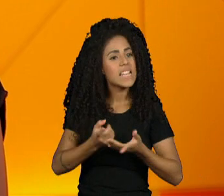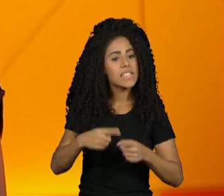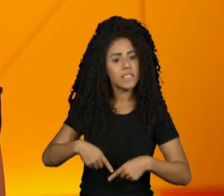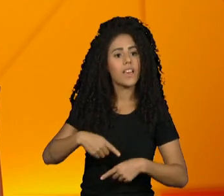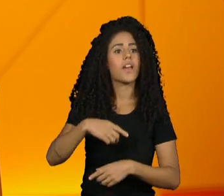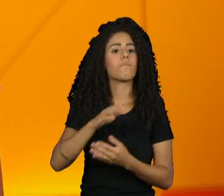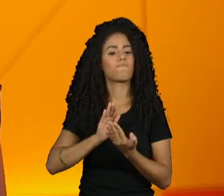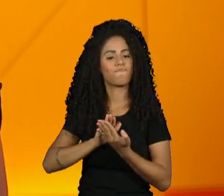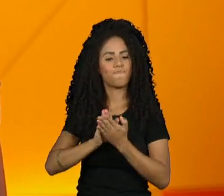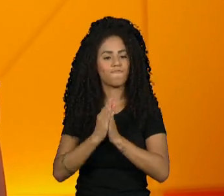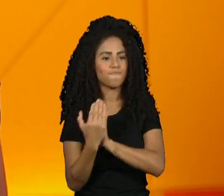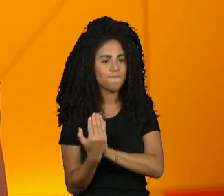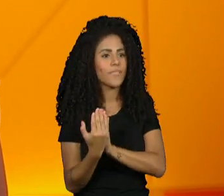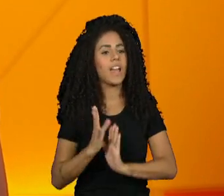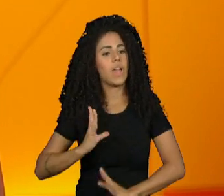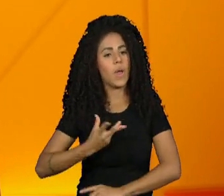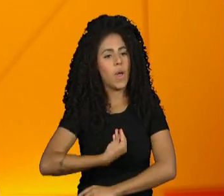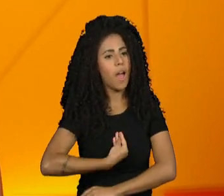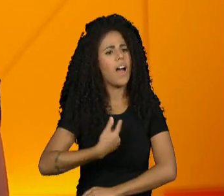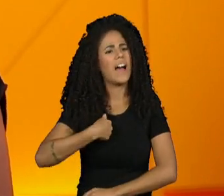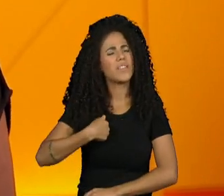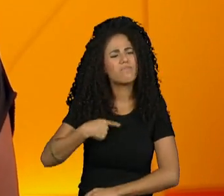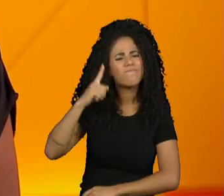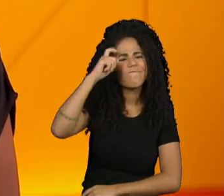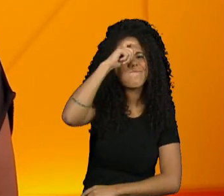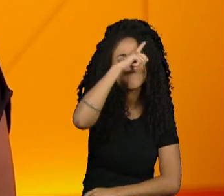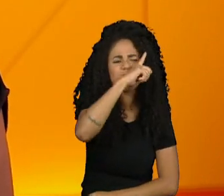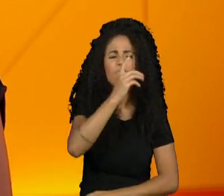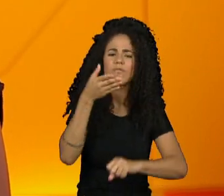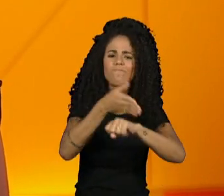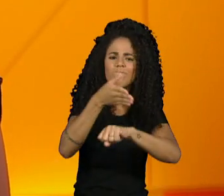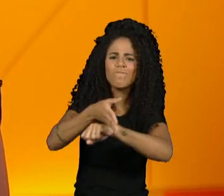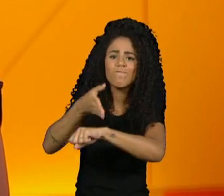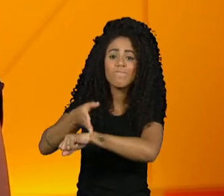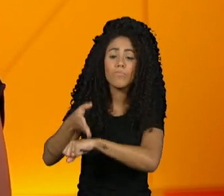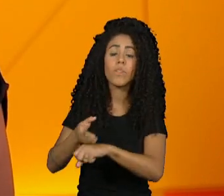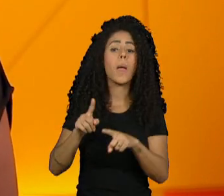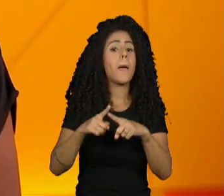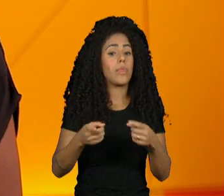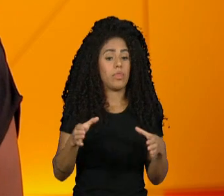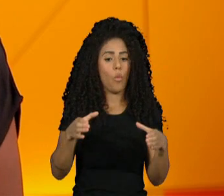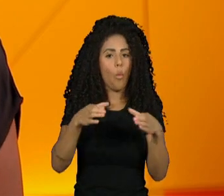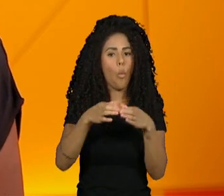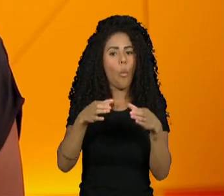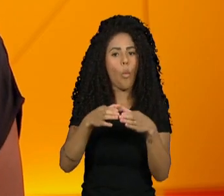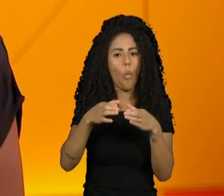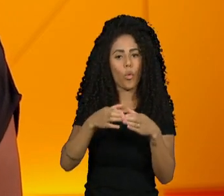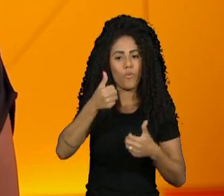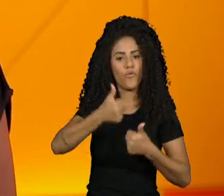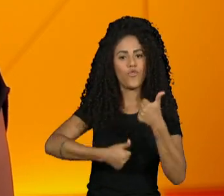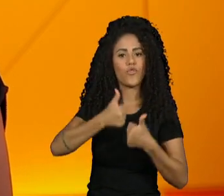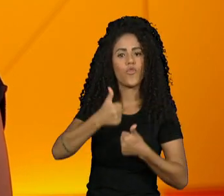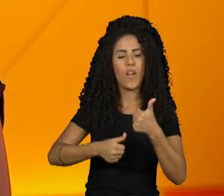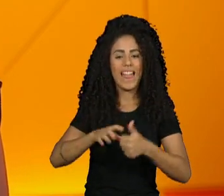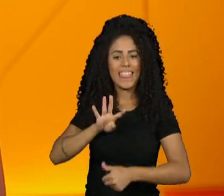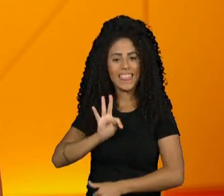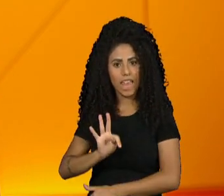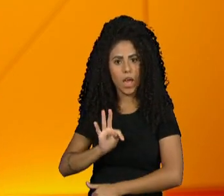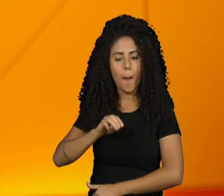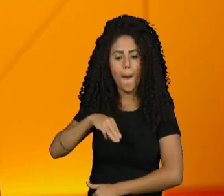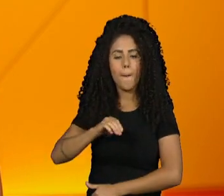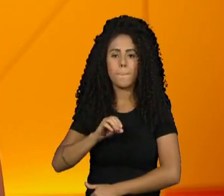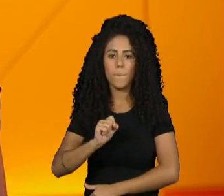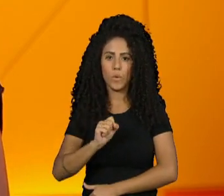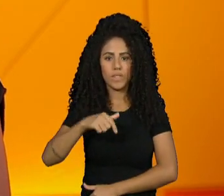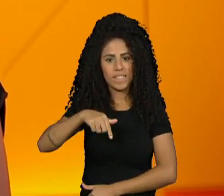enfrentam muitas dificuldades para se inserirem nesses espaços. O time de futebol de salão Temosqueteiros existe há